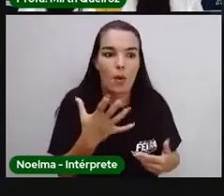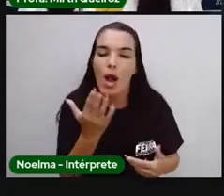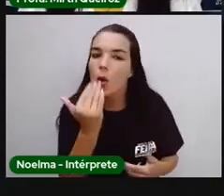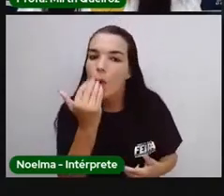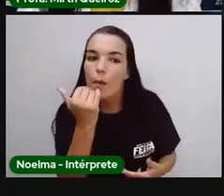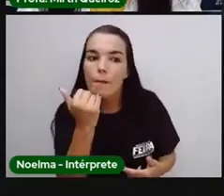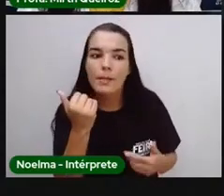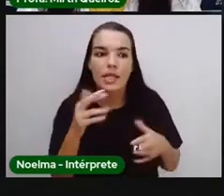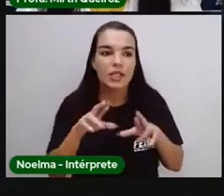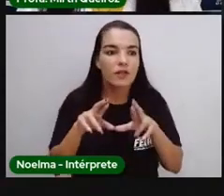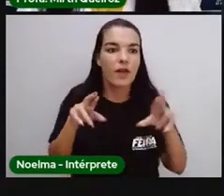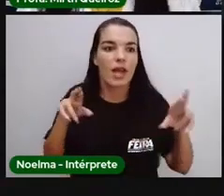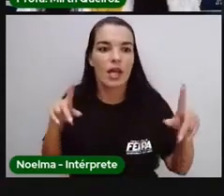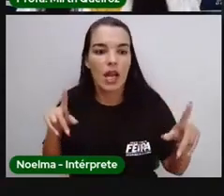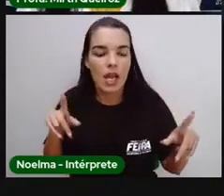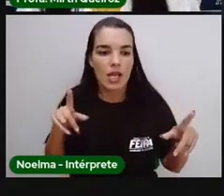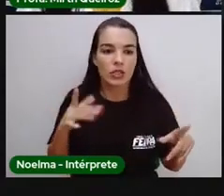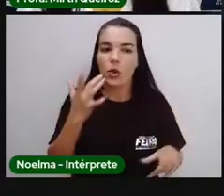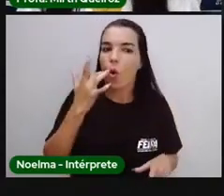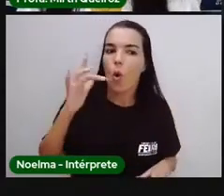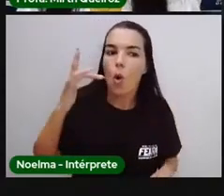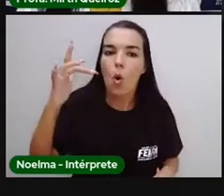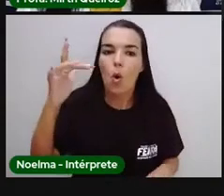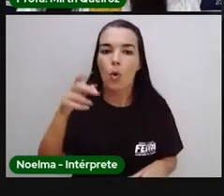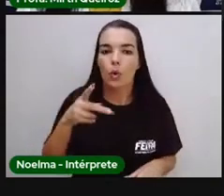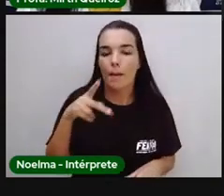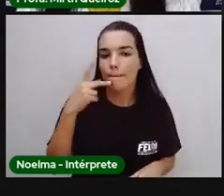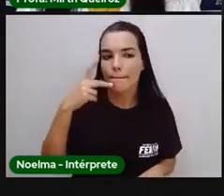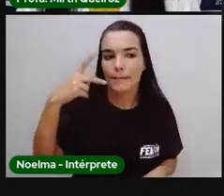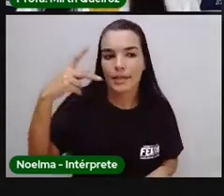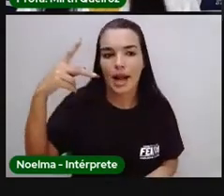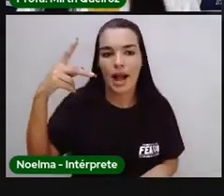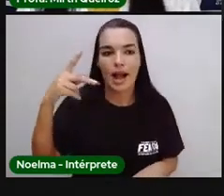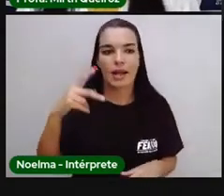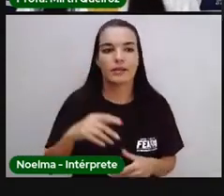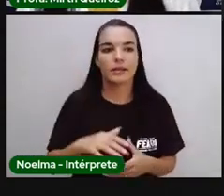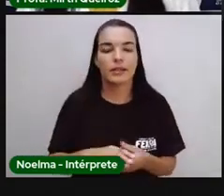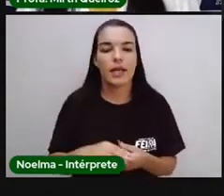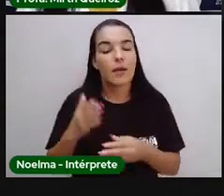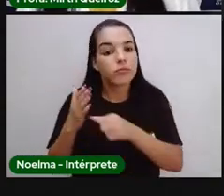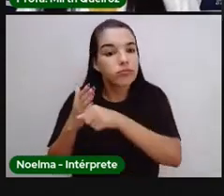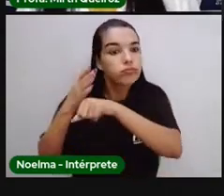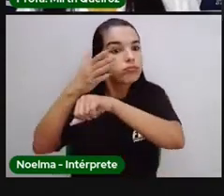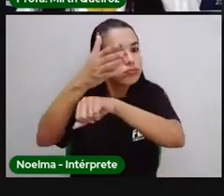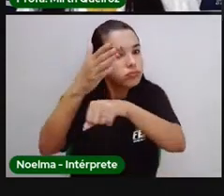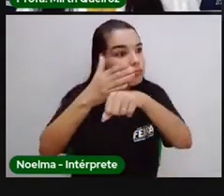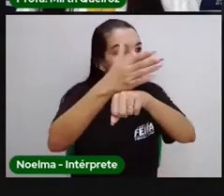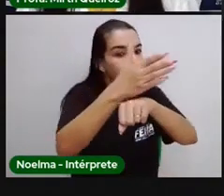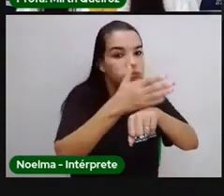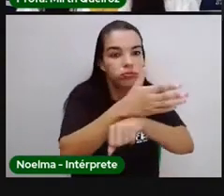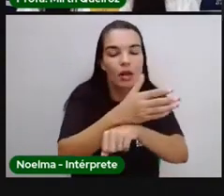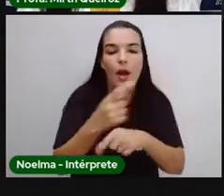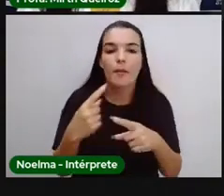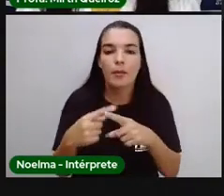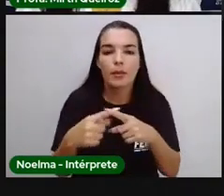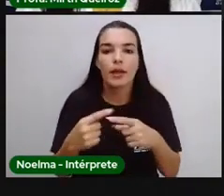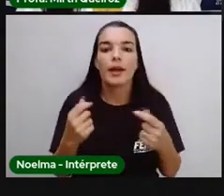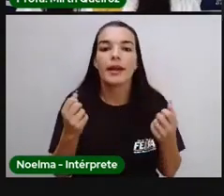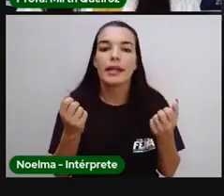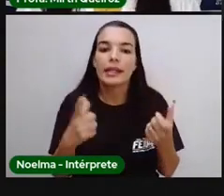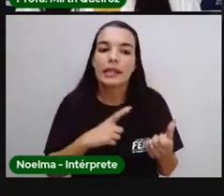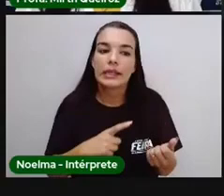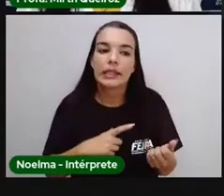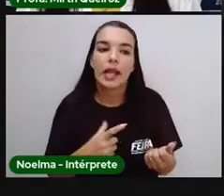muito caros, né? Então eles queriam ir até as Índias buscar essas especiarias, porque eles iriam